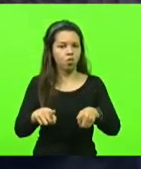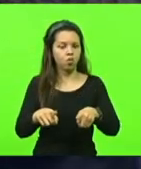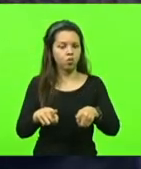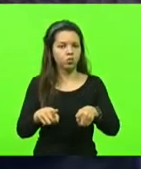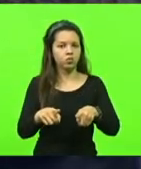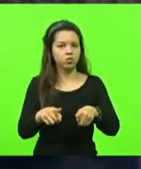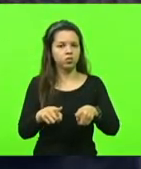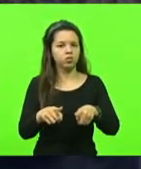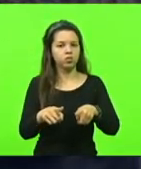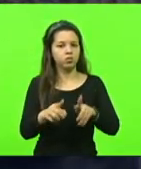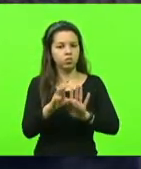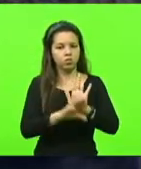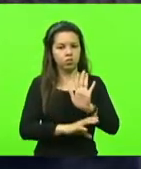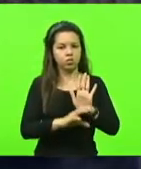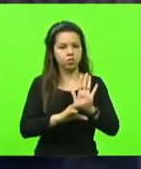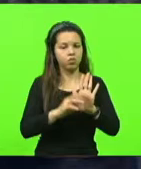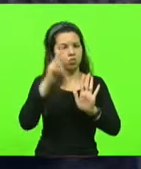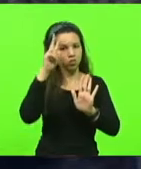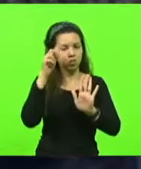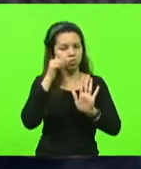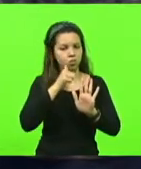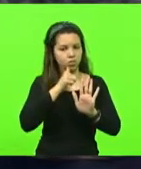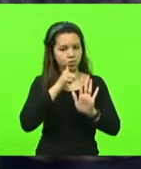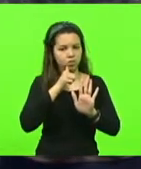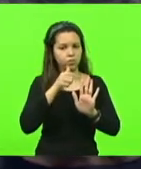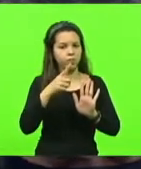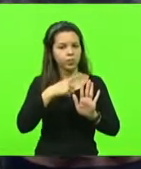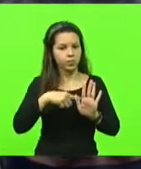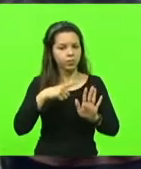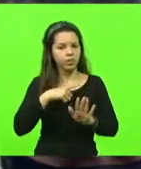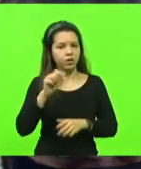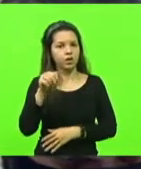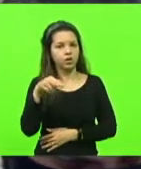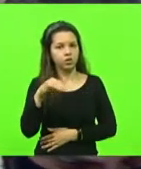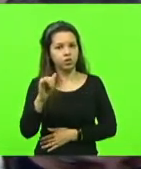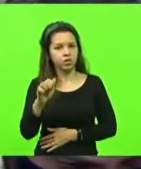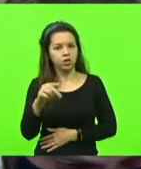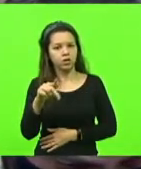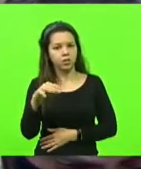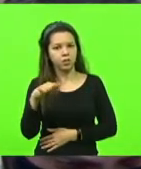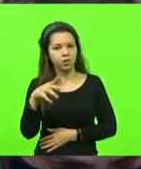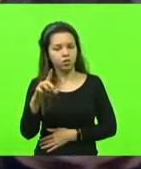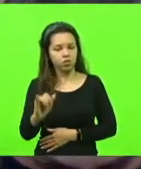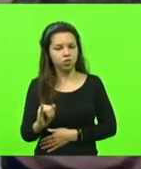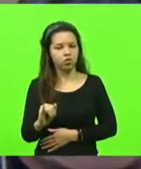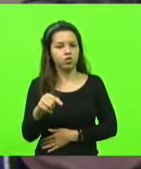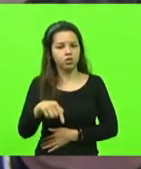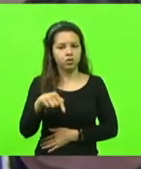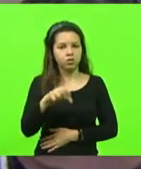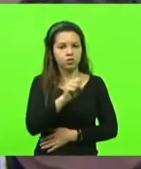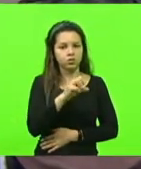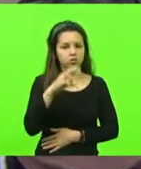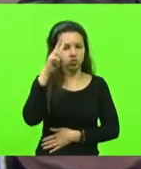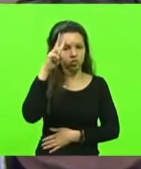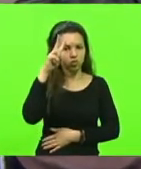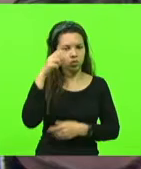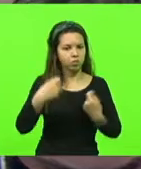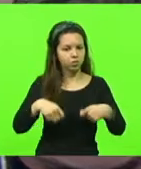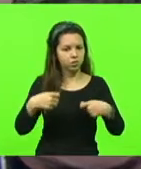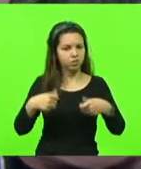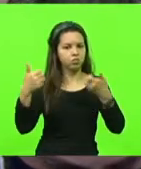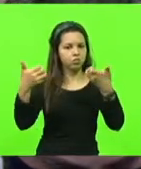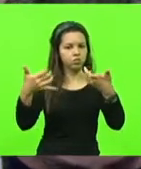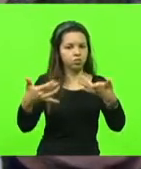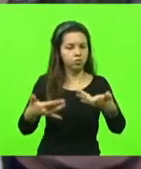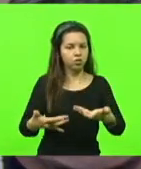acrescentar num currículo a história das mulheres. Nós temos aqui a Anitta Garibaldi em Santa Catarina, que é uma história que precisa ser contada para